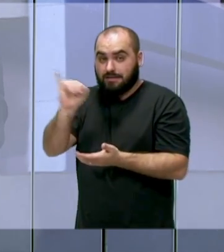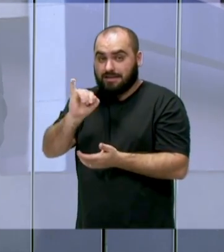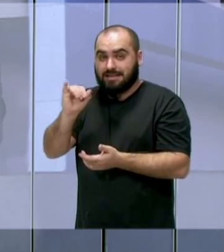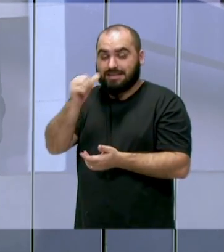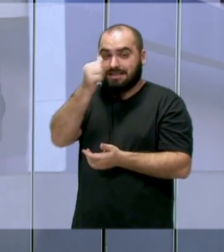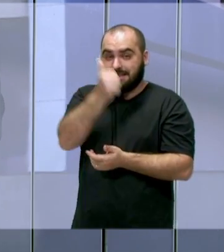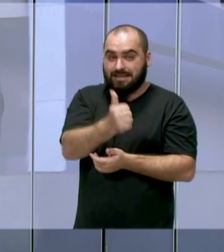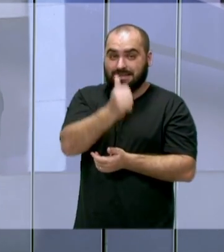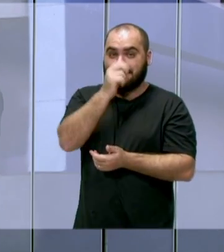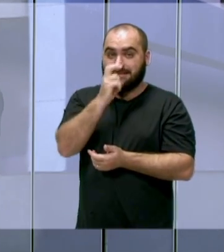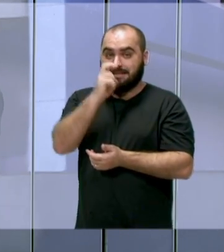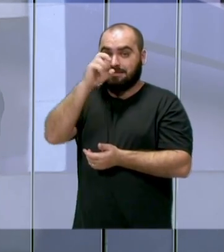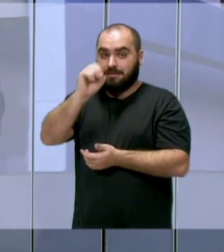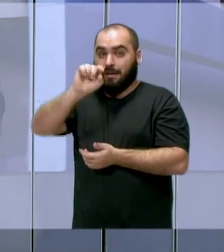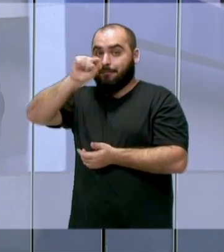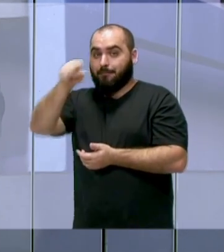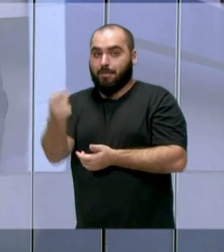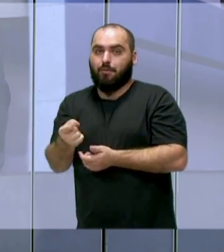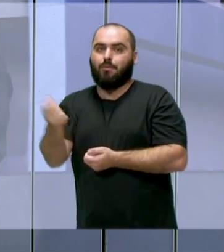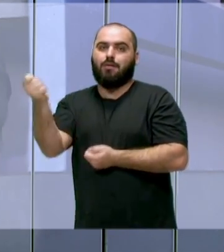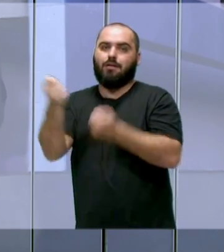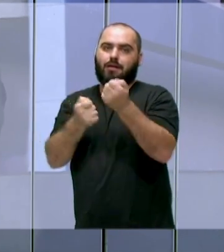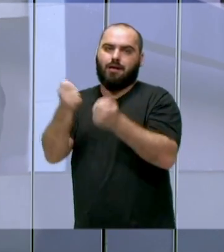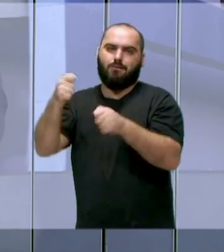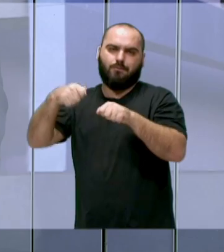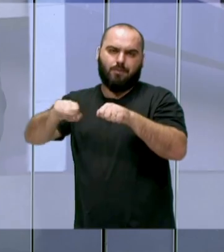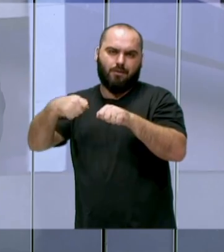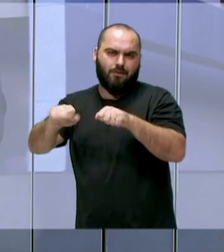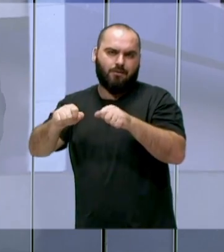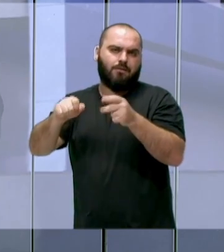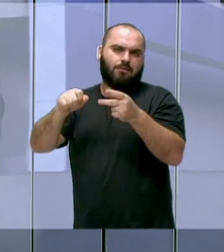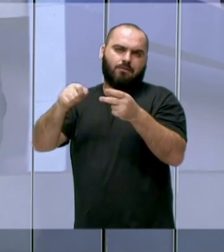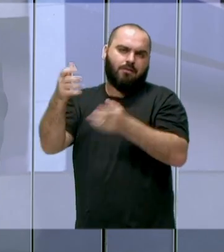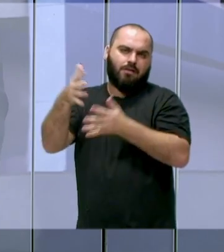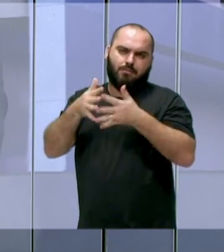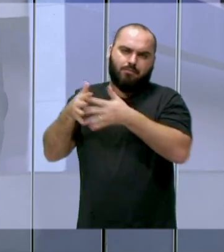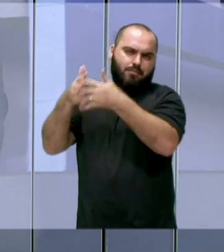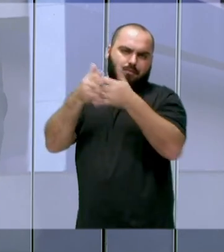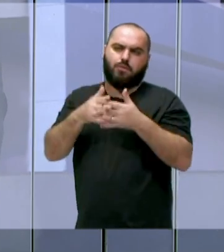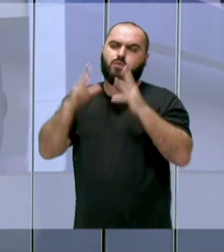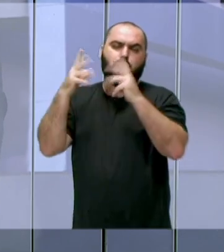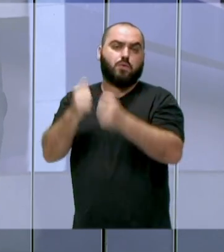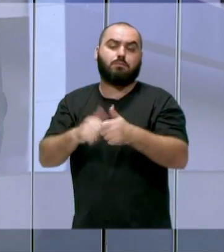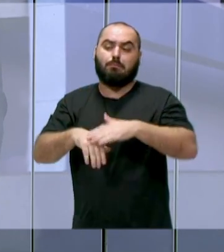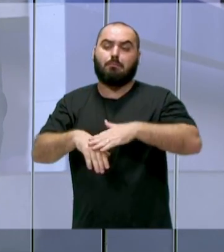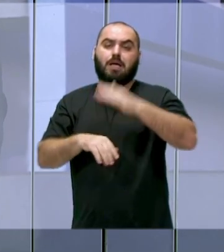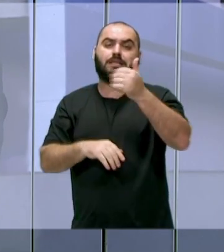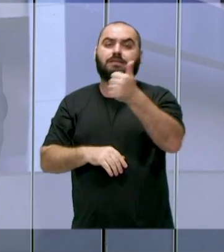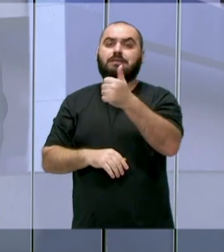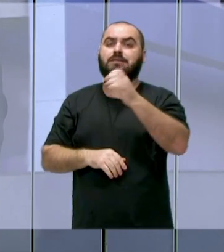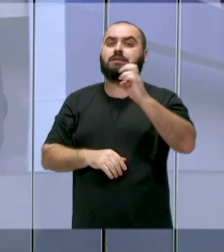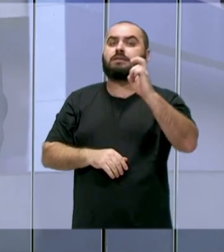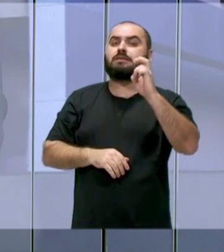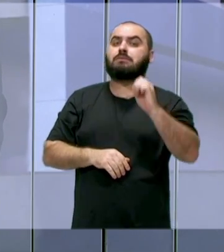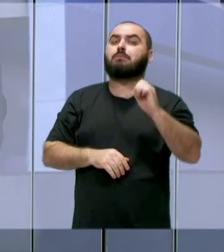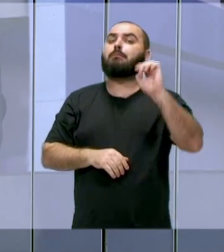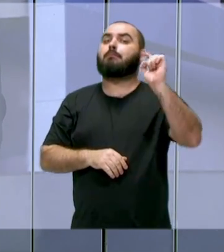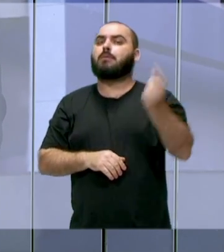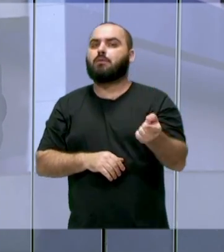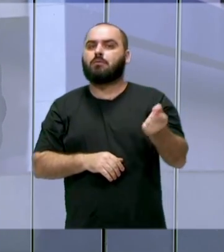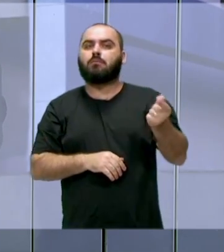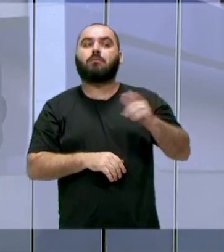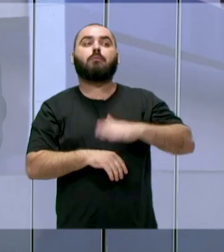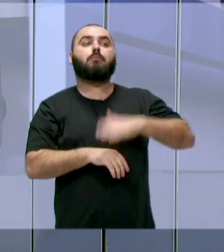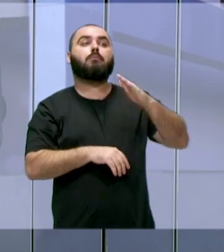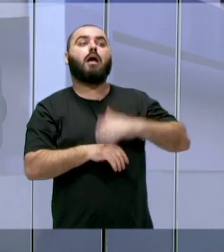de 150 mil automóveis. Moto, carro, caminhão. Imagina mais os automóveis de fora da cidade,